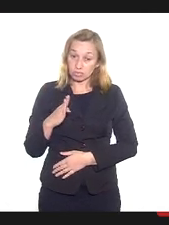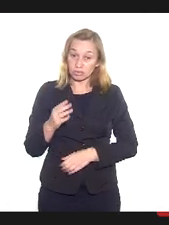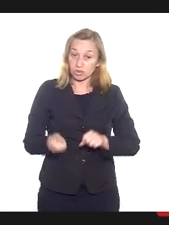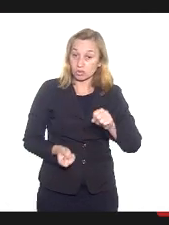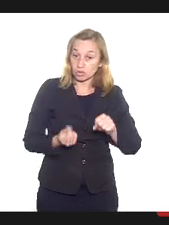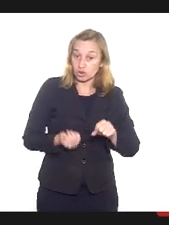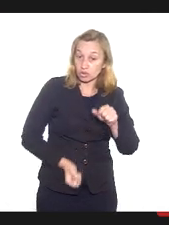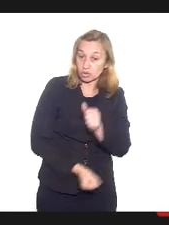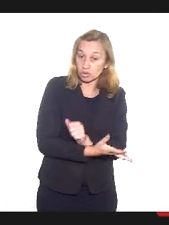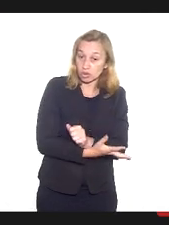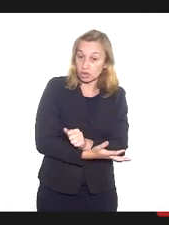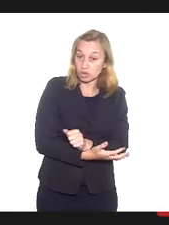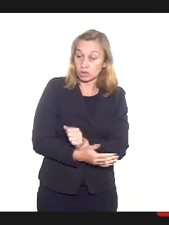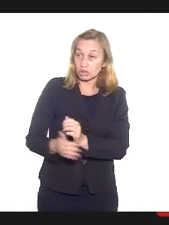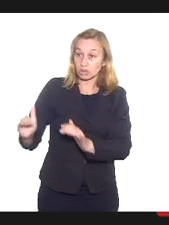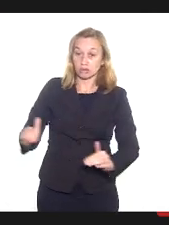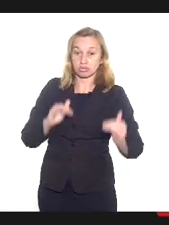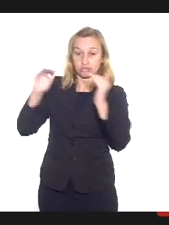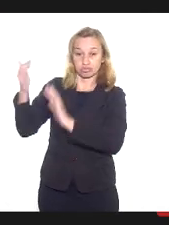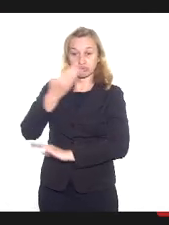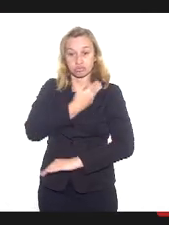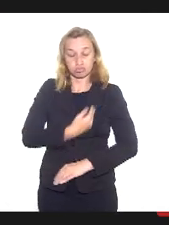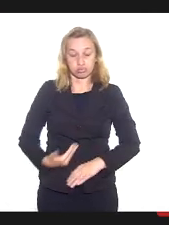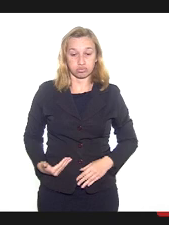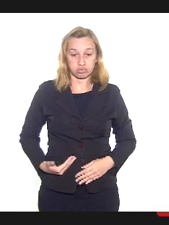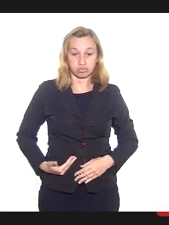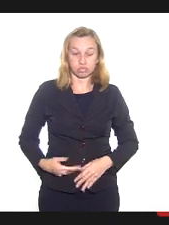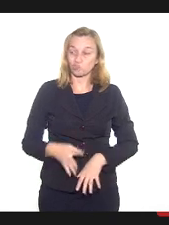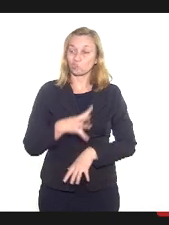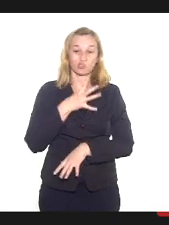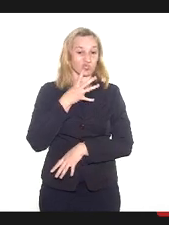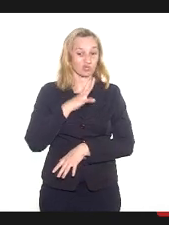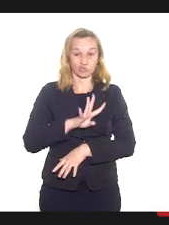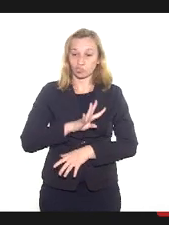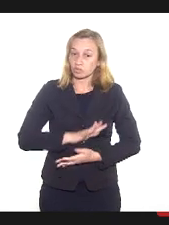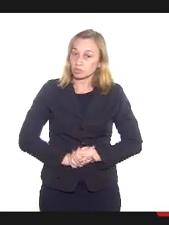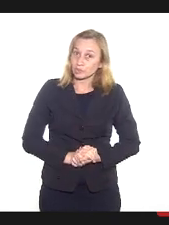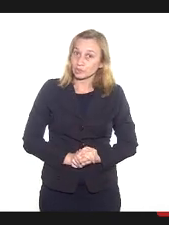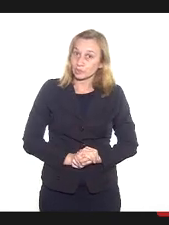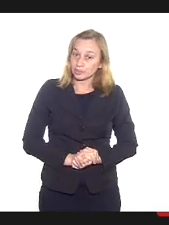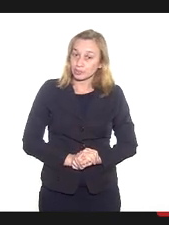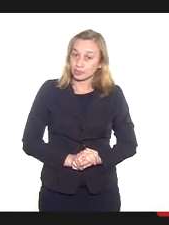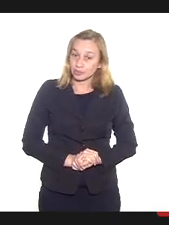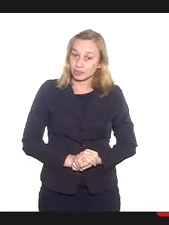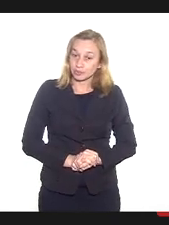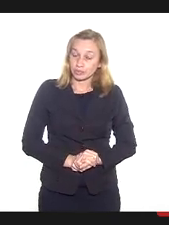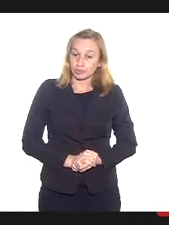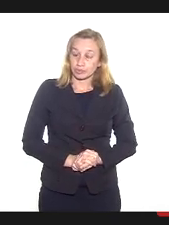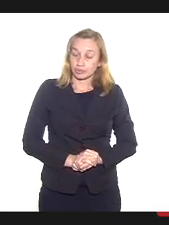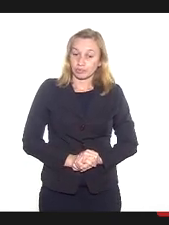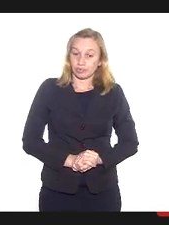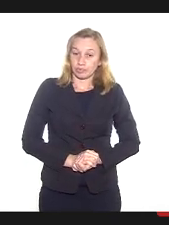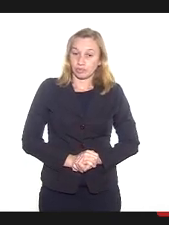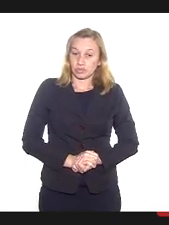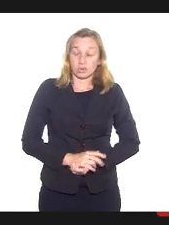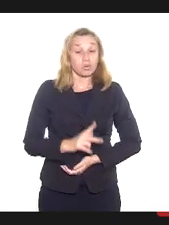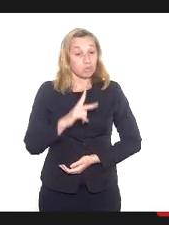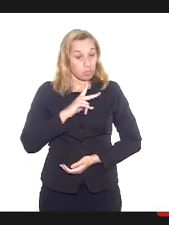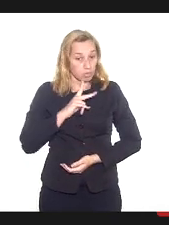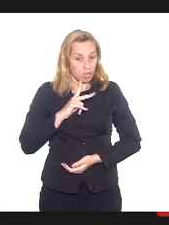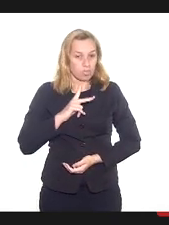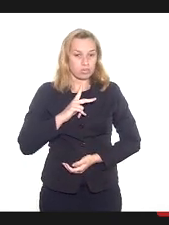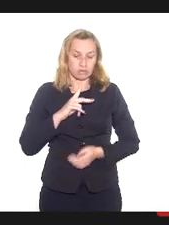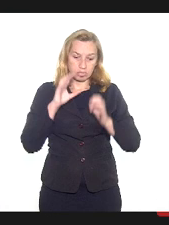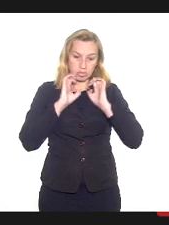As autoridades brasileiras não reconhecidas. Num contrassenso, inclusive, com o próprio Evangelho,